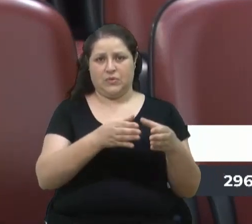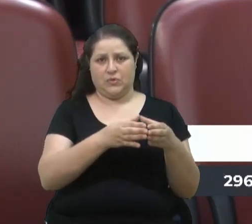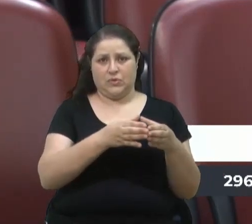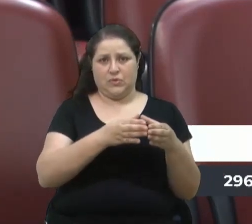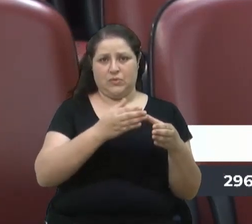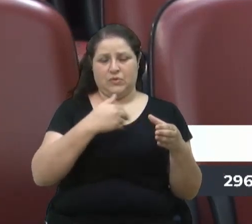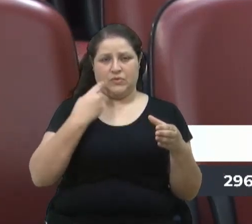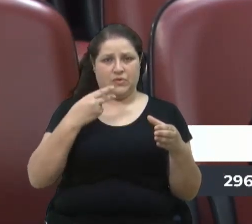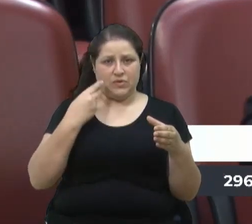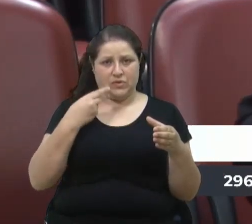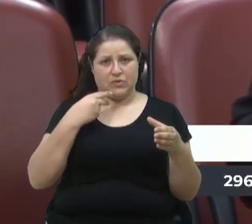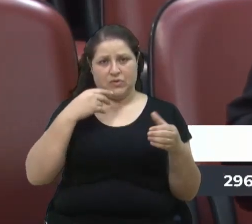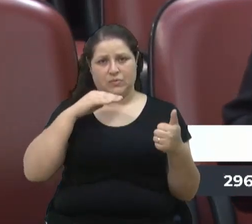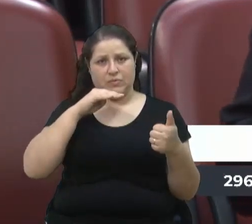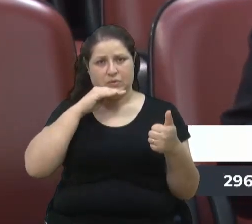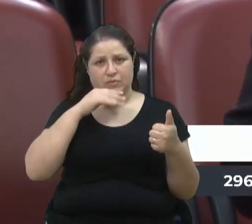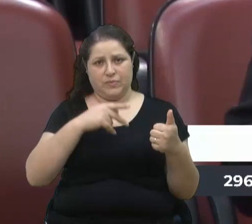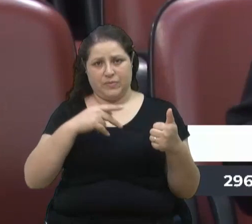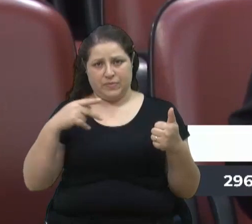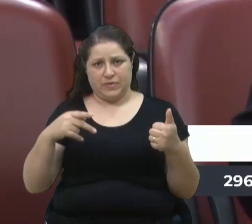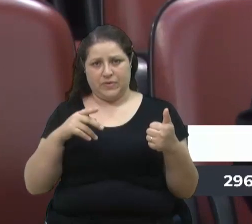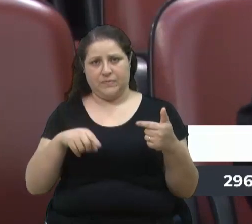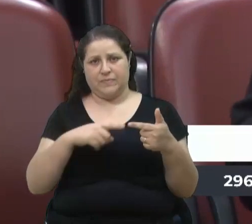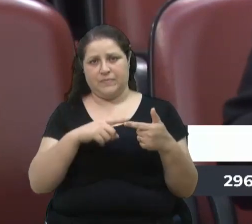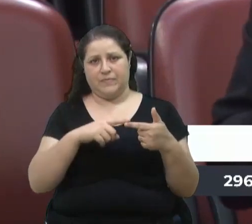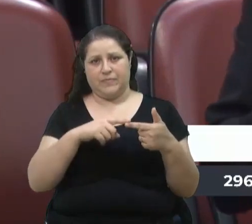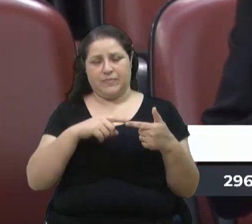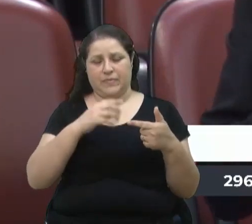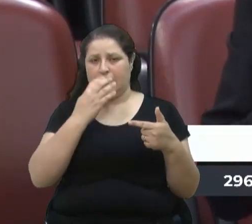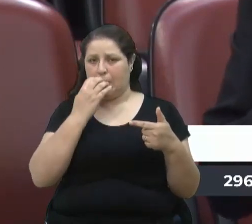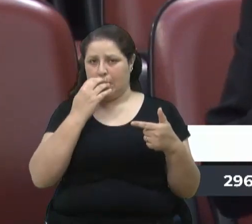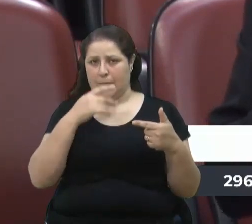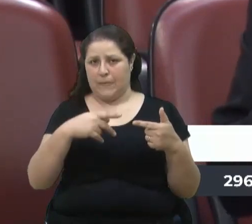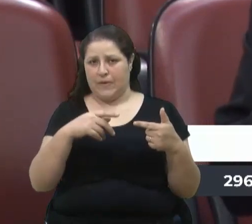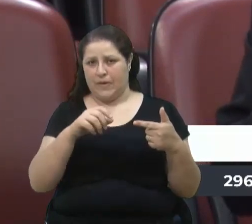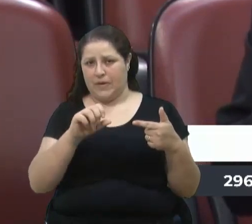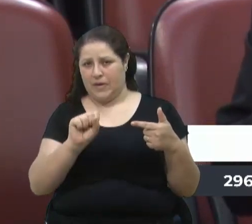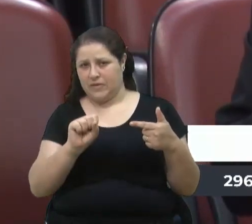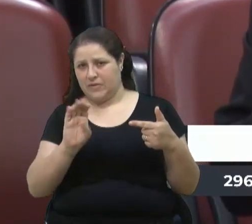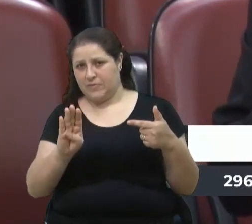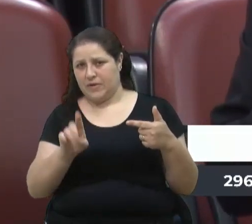Alexandre Portoluz, do PP, Camille, do PSB,